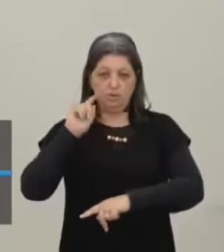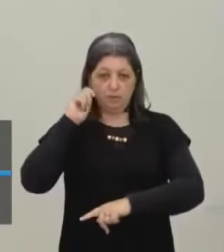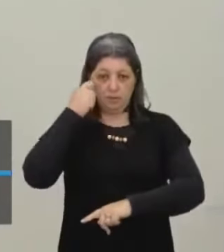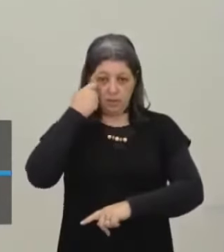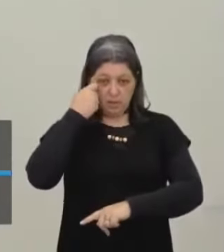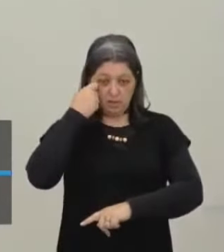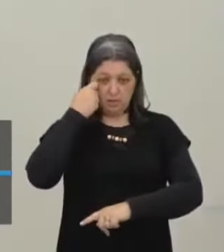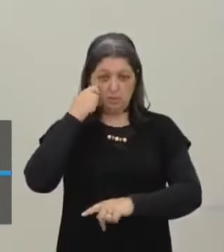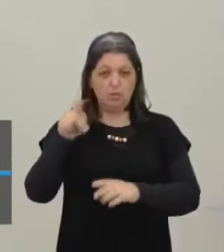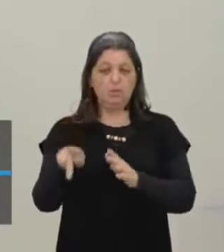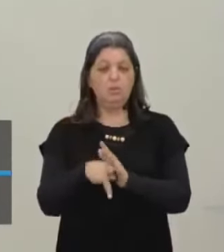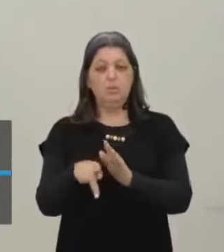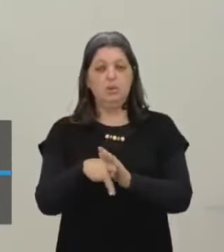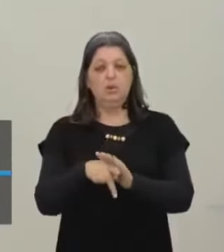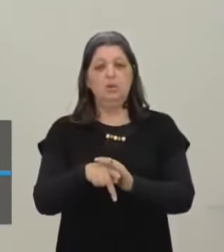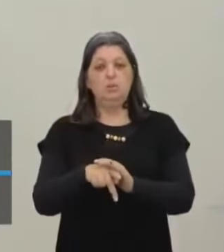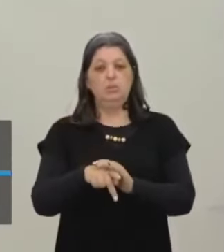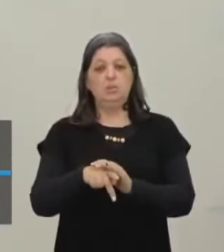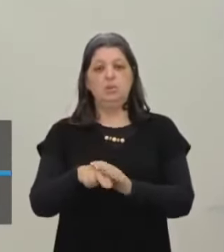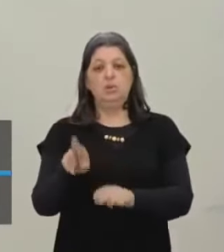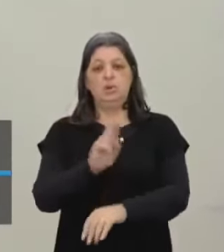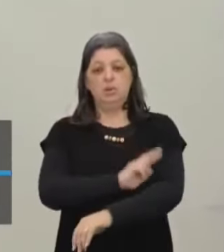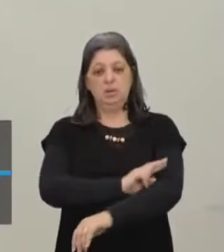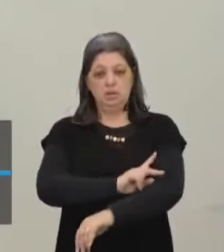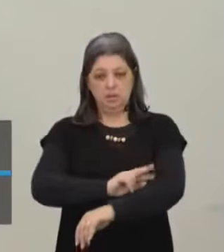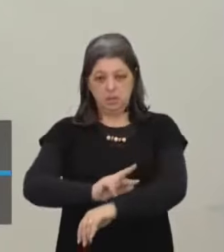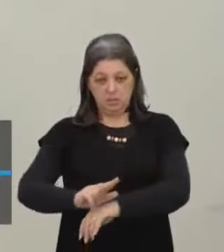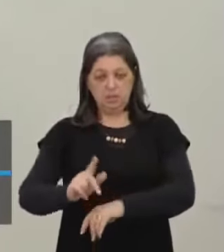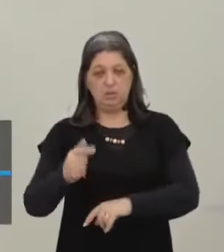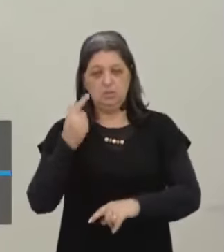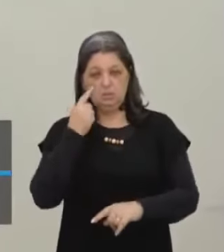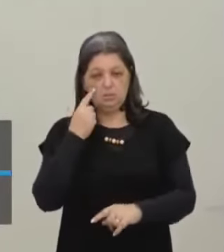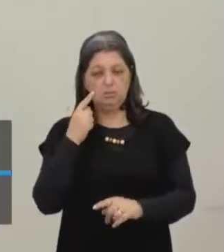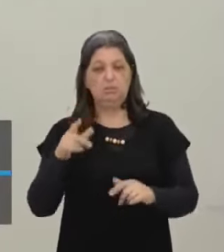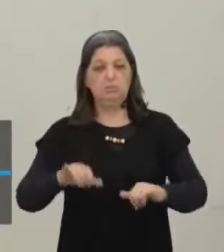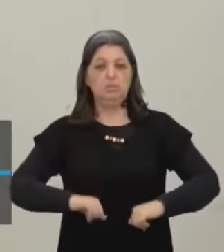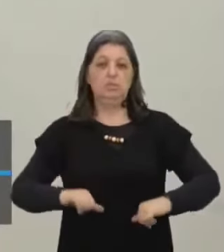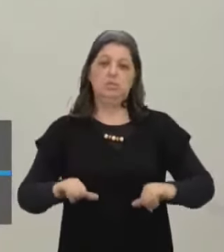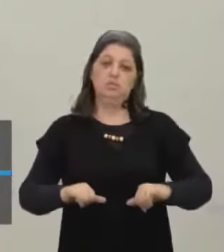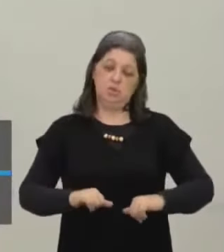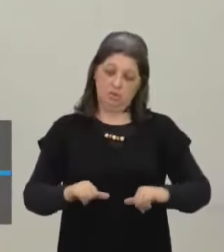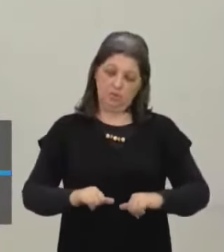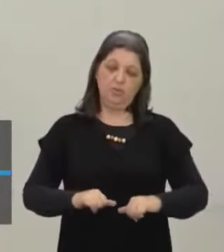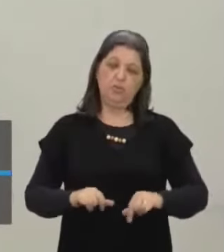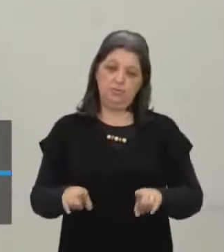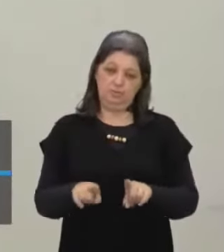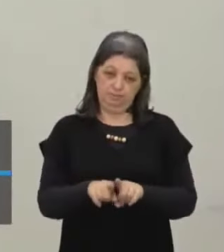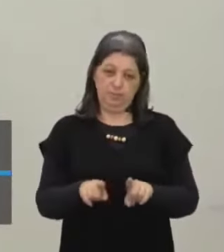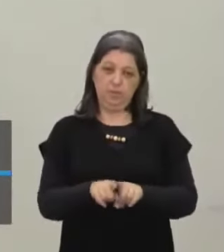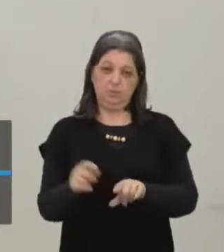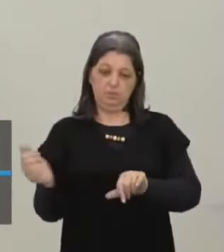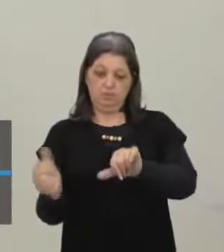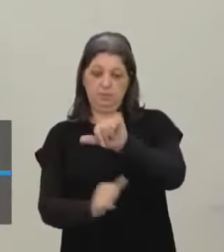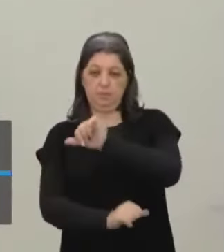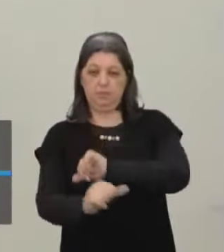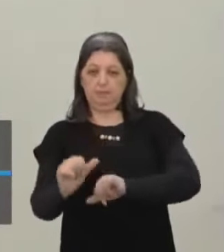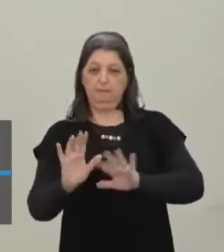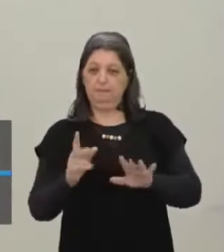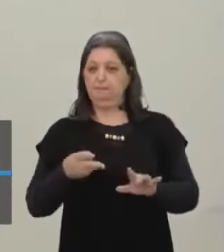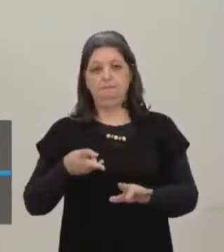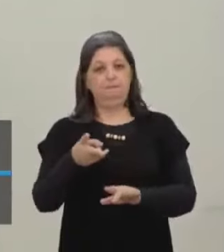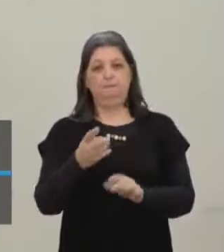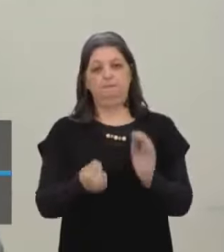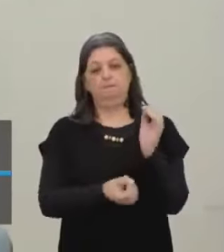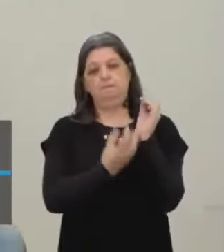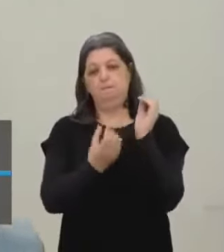Que a relação Das forças de segurança Com o cidadão Ela acaba sofrendo também Algumas mudanças Eu não vou continuar O